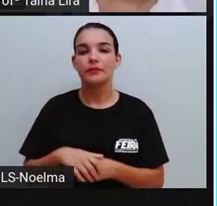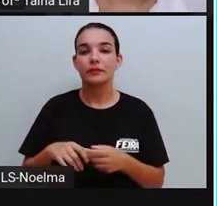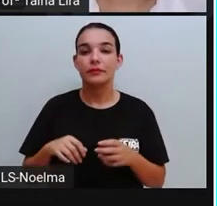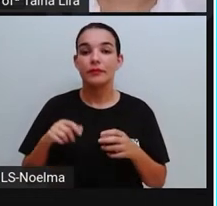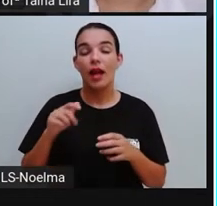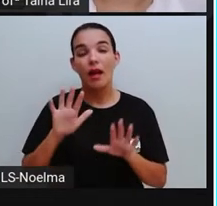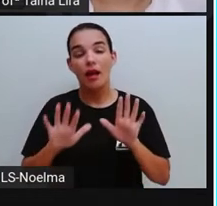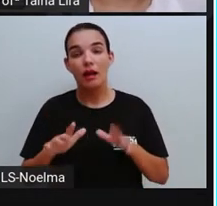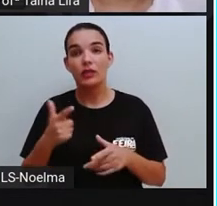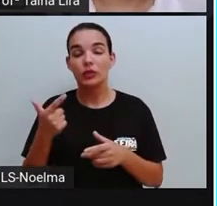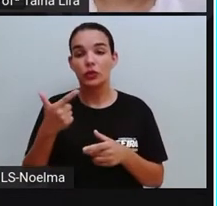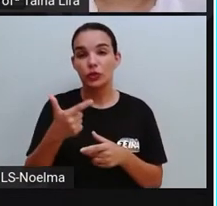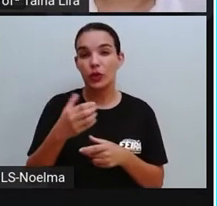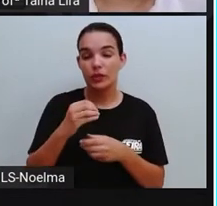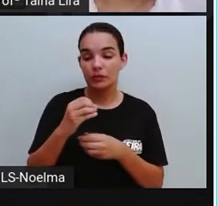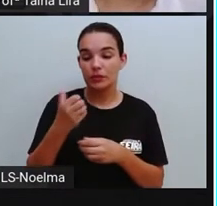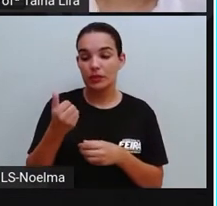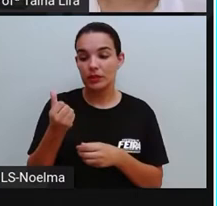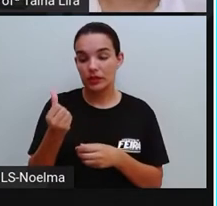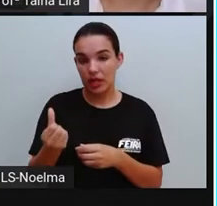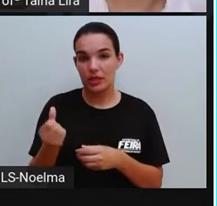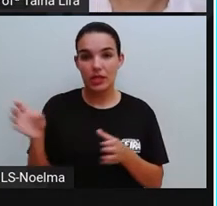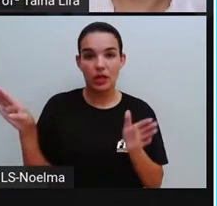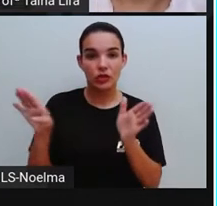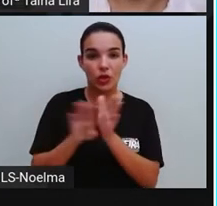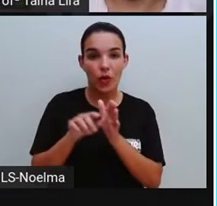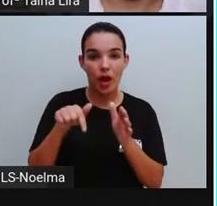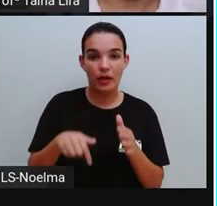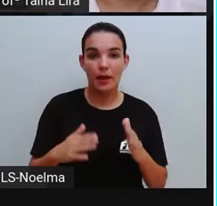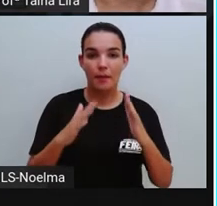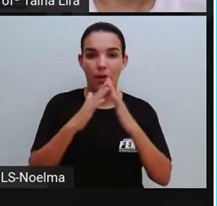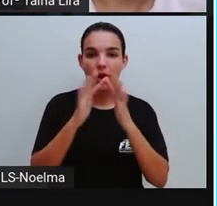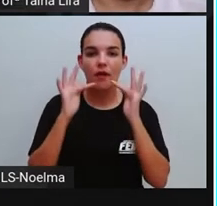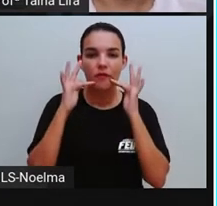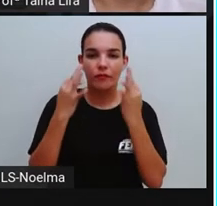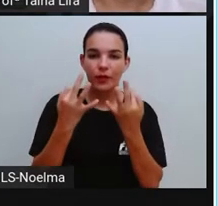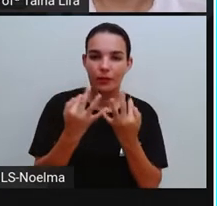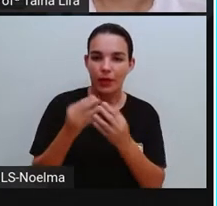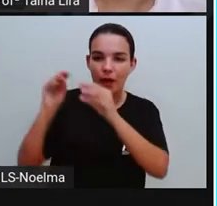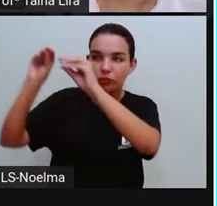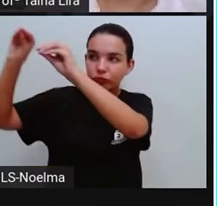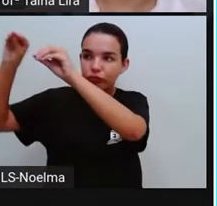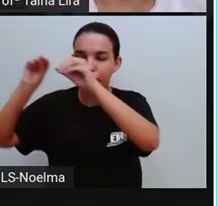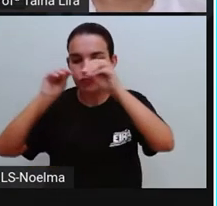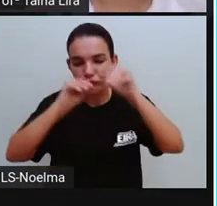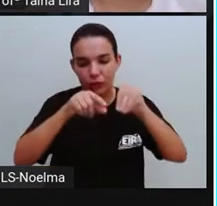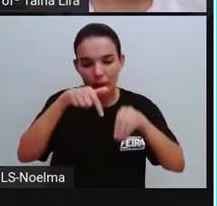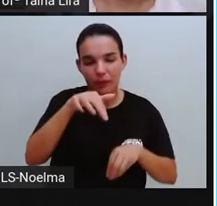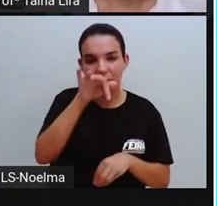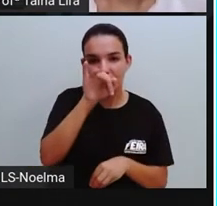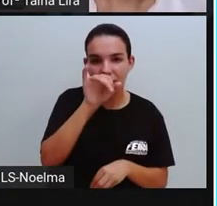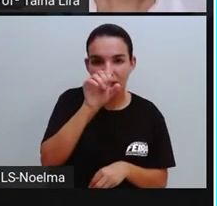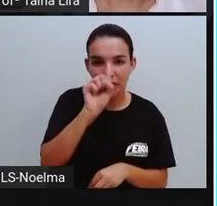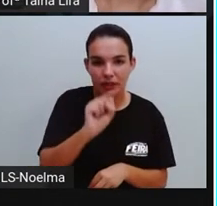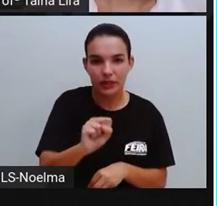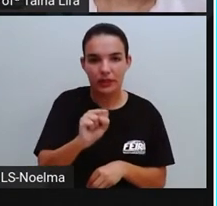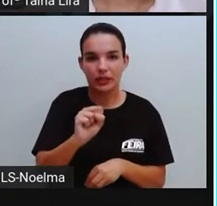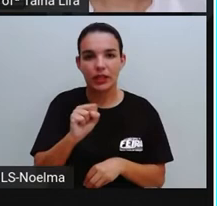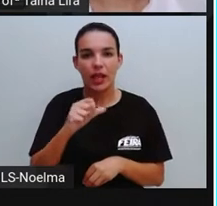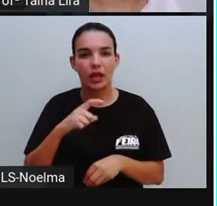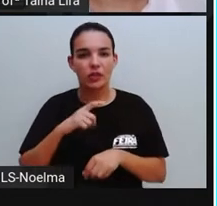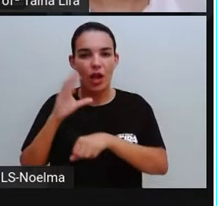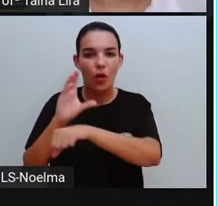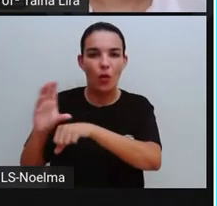Mas em 2006 eu vim morar aqui com a minha família, tá? A gente se mudou aqui para a feira. Cursei